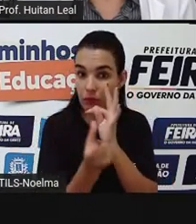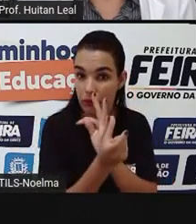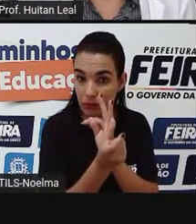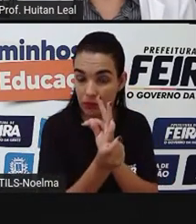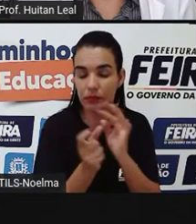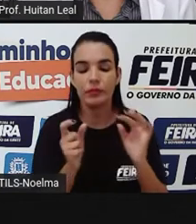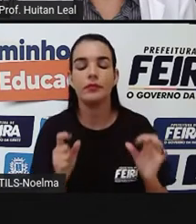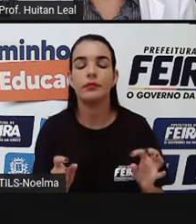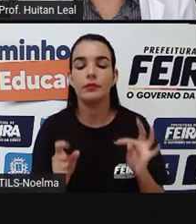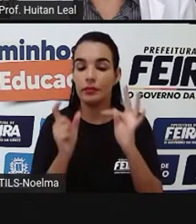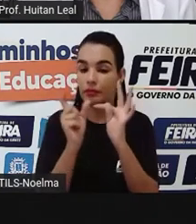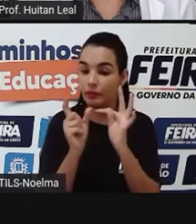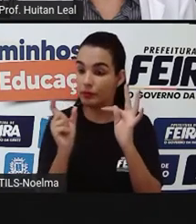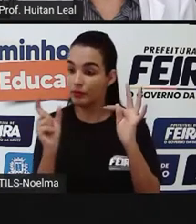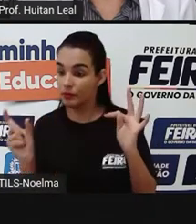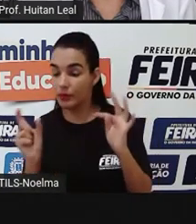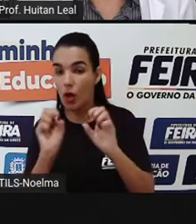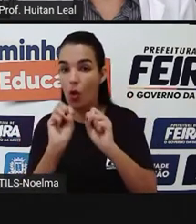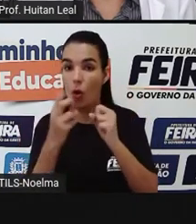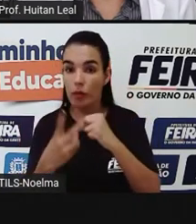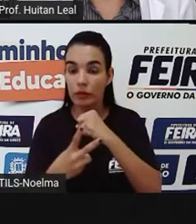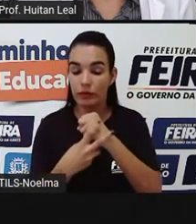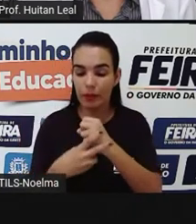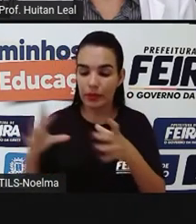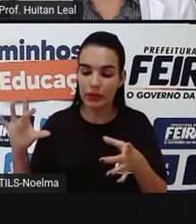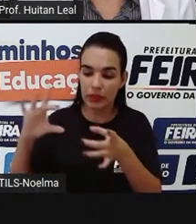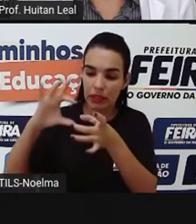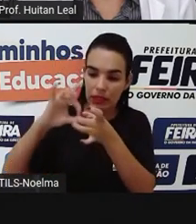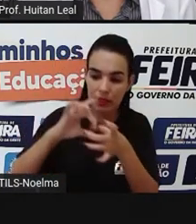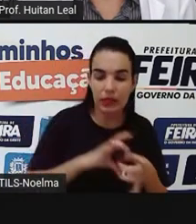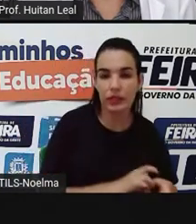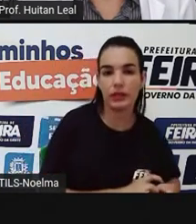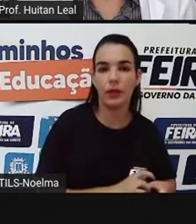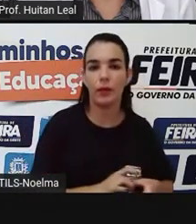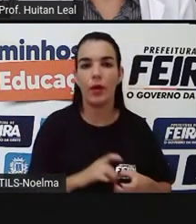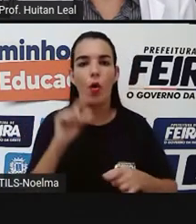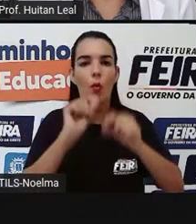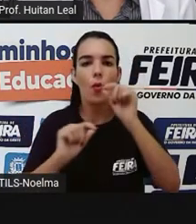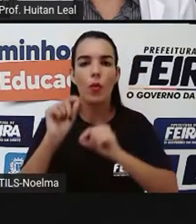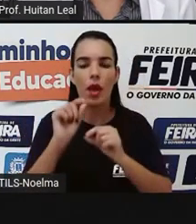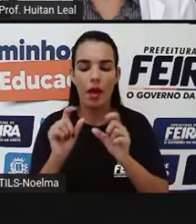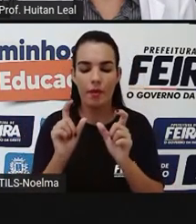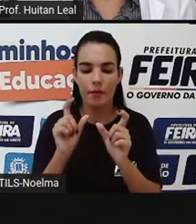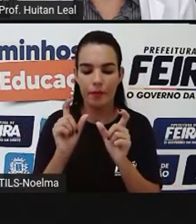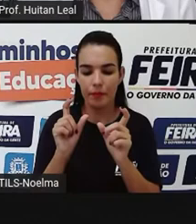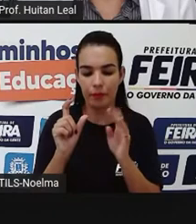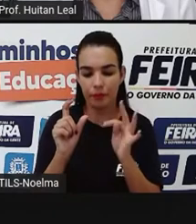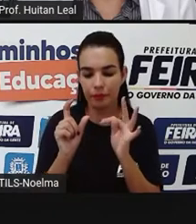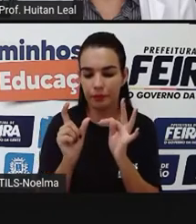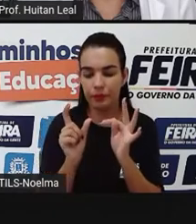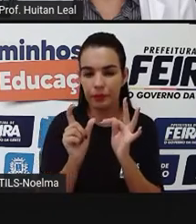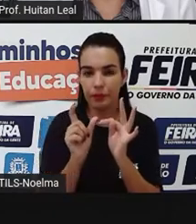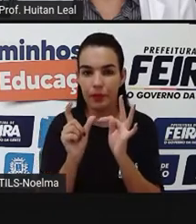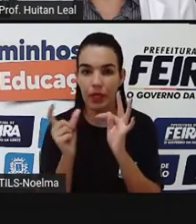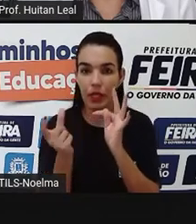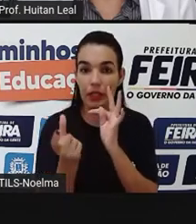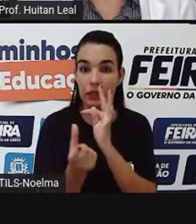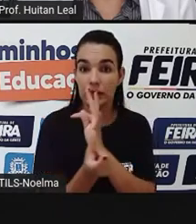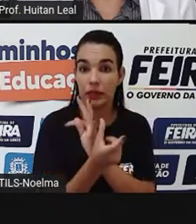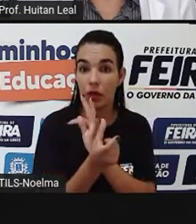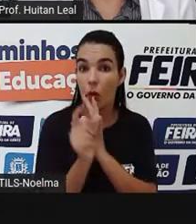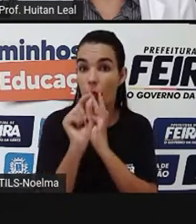ligação. Verbos intransitivos são aqueles verbos que expressam sentido completo,